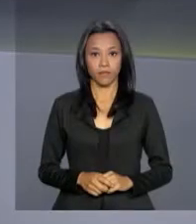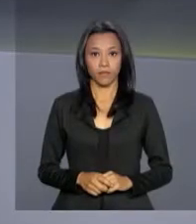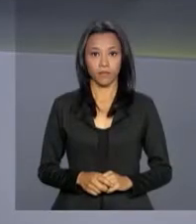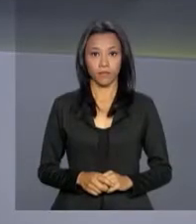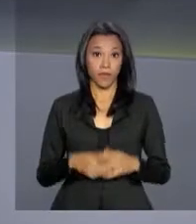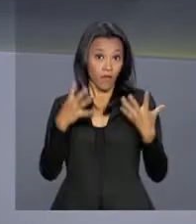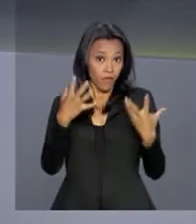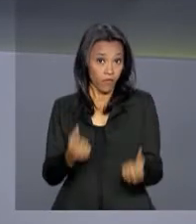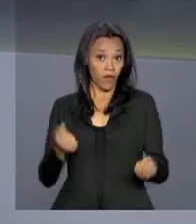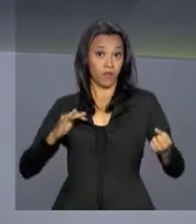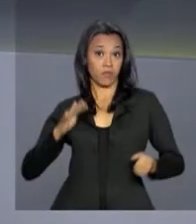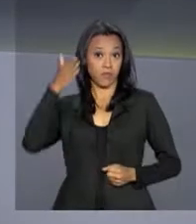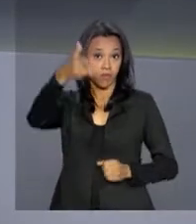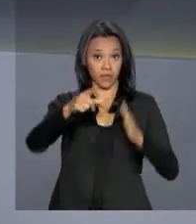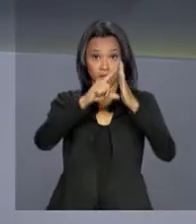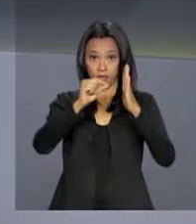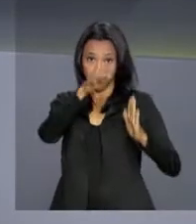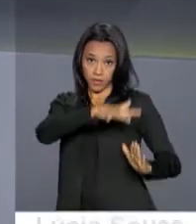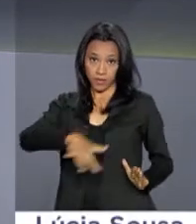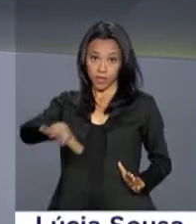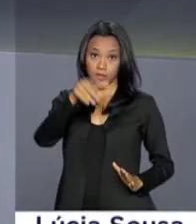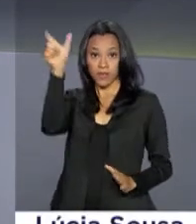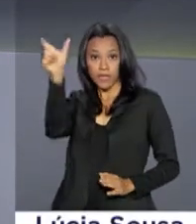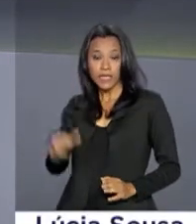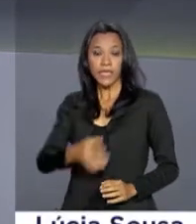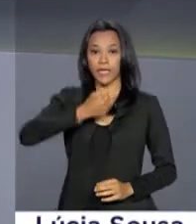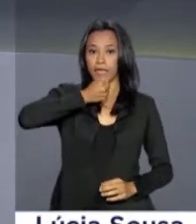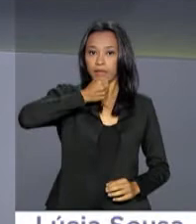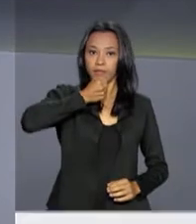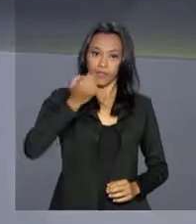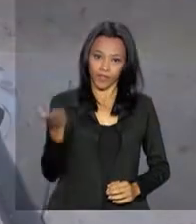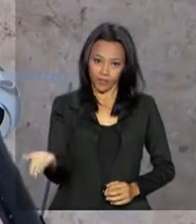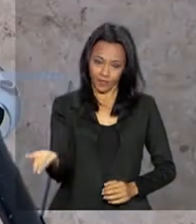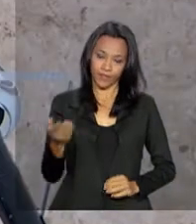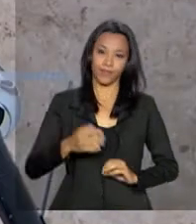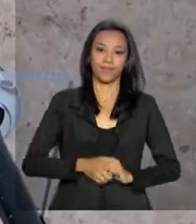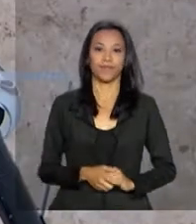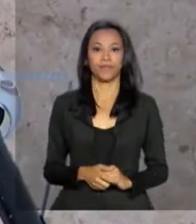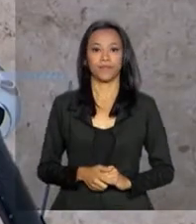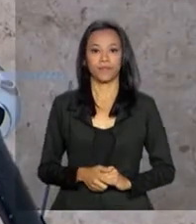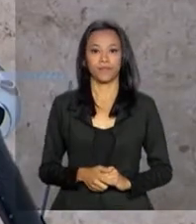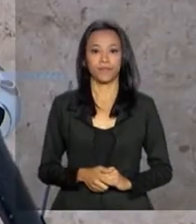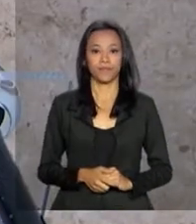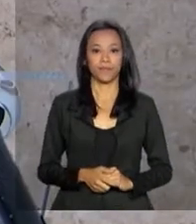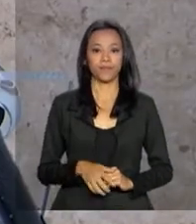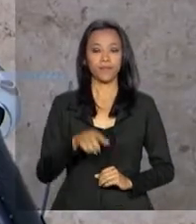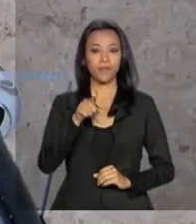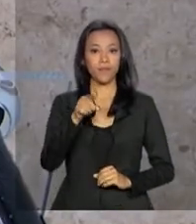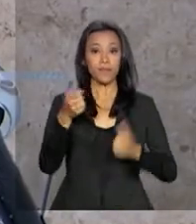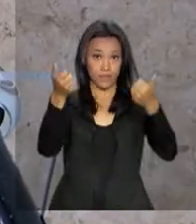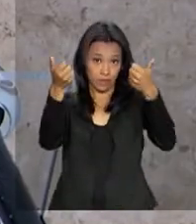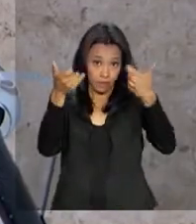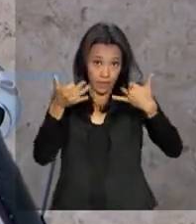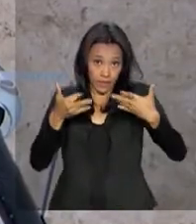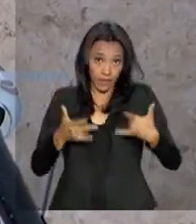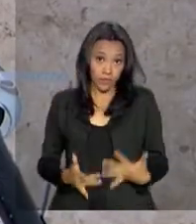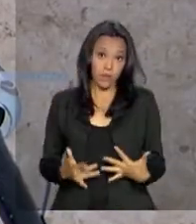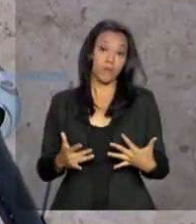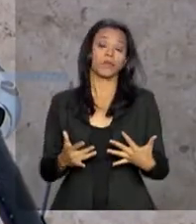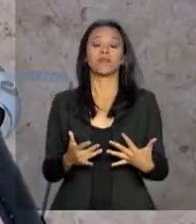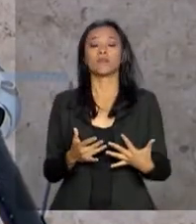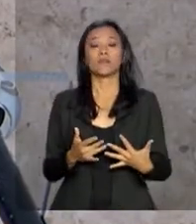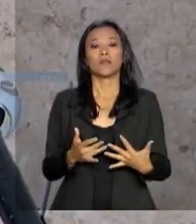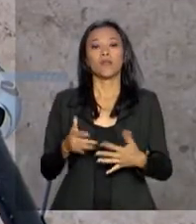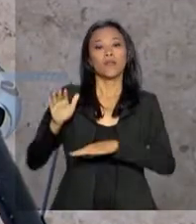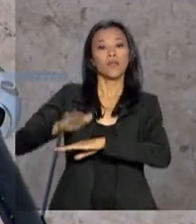Vamos agora ao vivo ao Palácio do Planalto acompanhar uma entrevista coletiva. Vamos acompanhar. ...tomadas pelo governo e que nos tragam